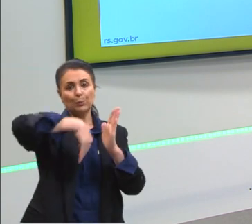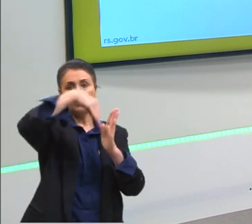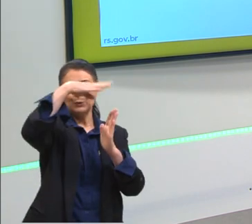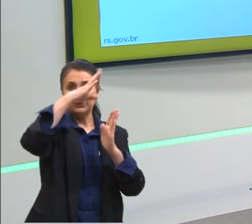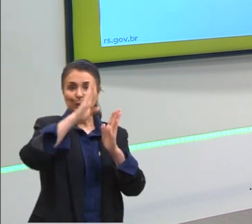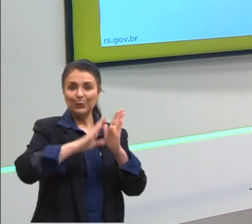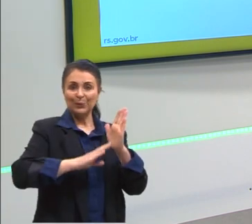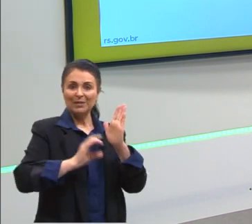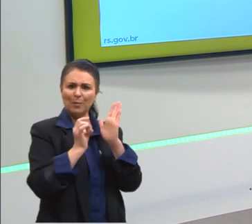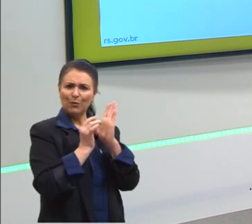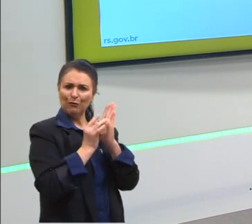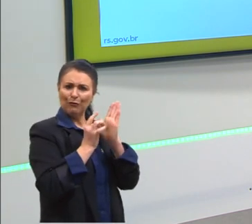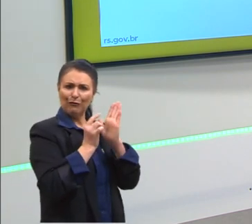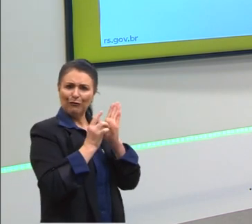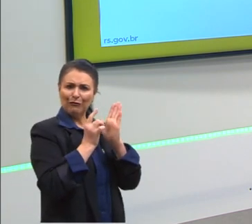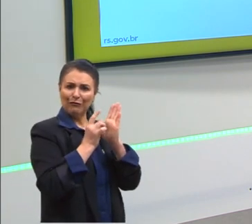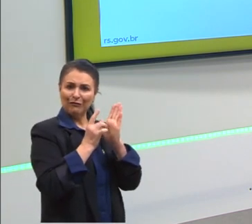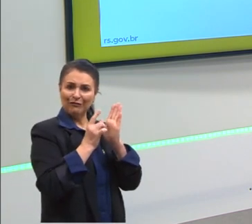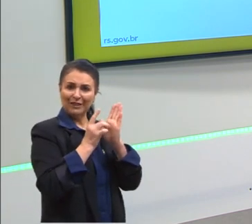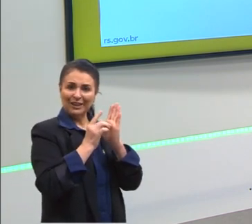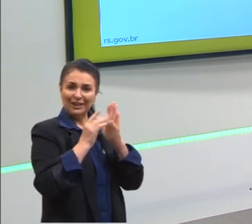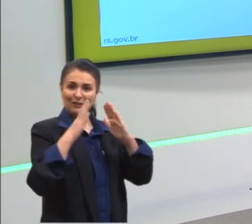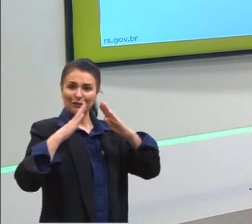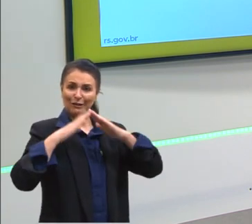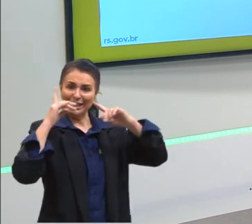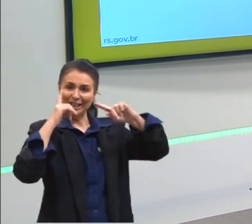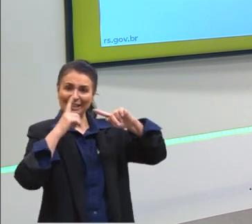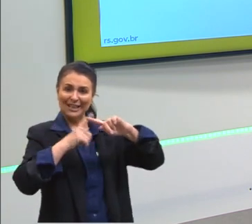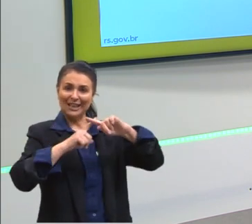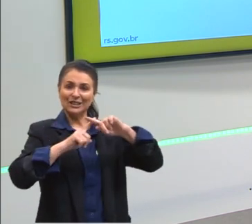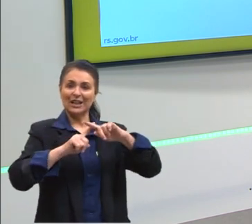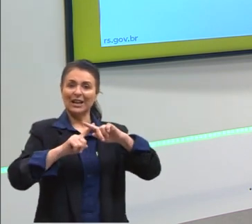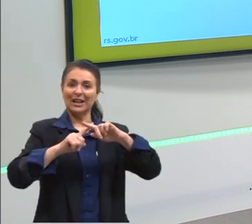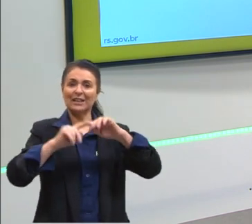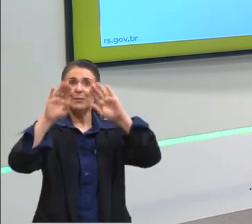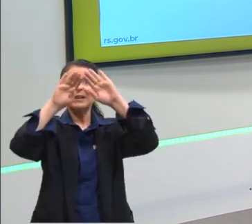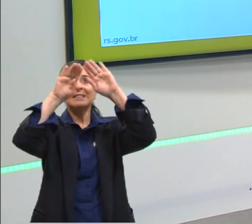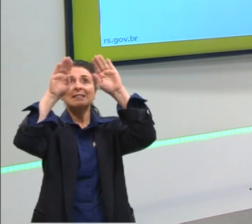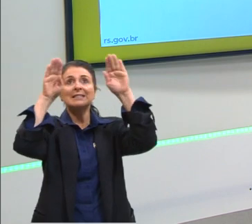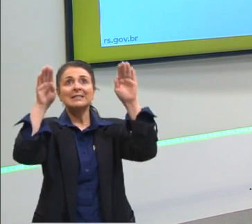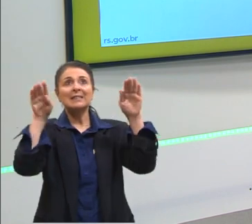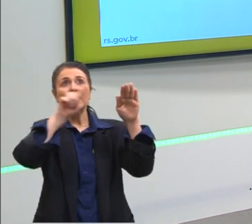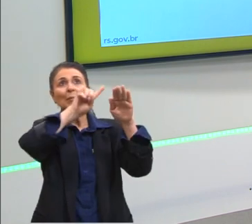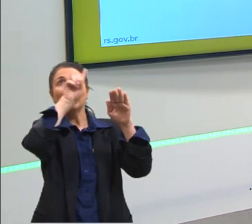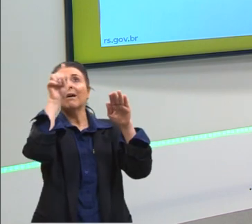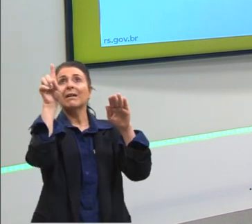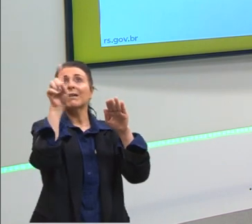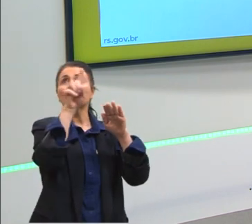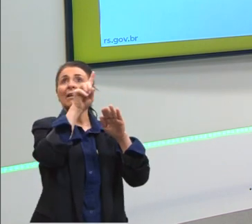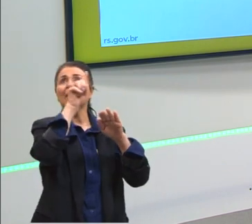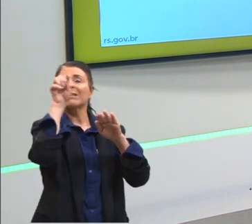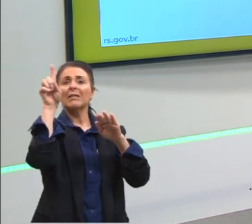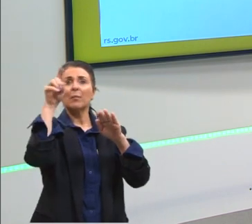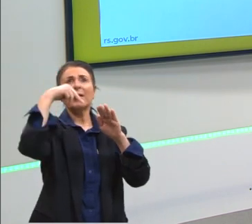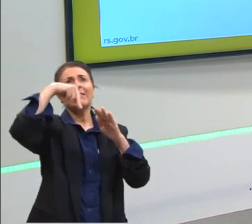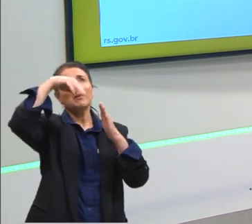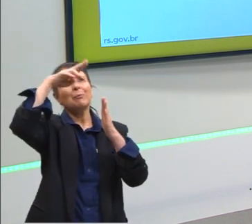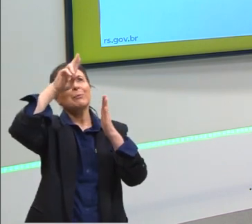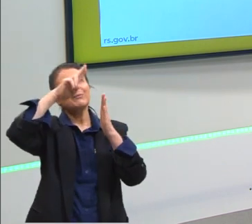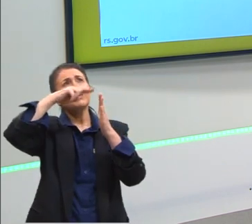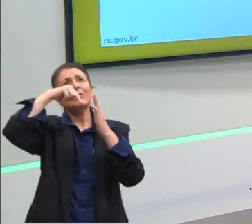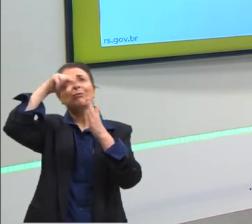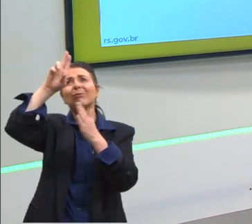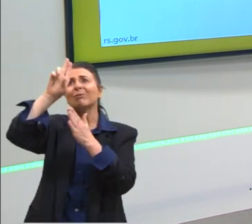nos vidros das igrejas. No teto da igreja também, durante o período bizantino, nós já começamos a encontrar